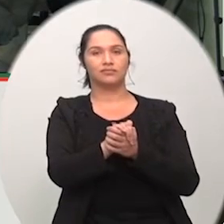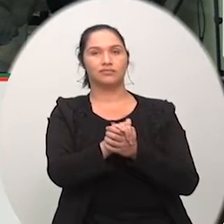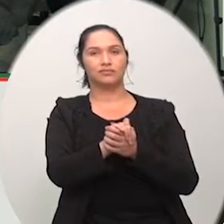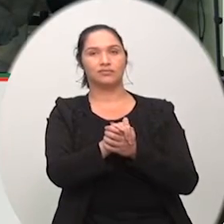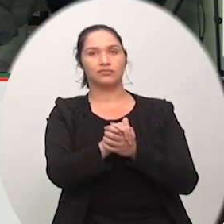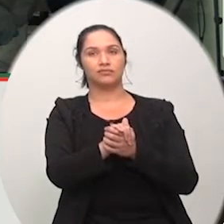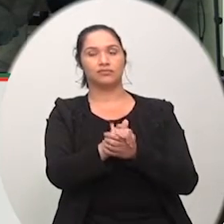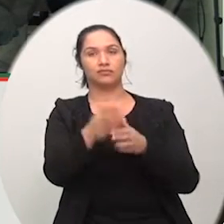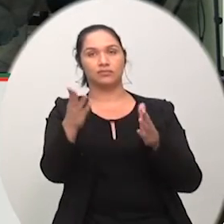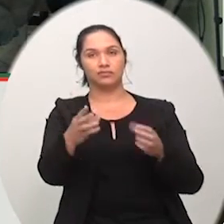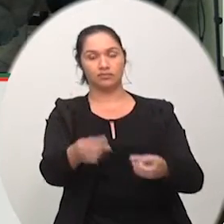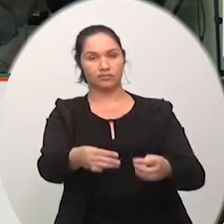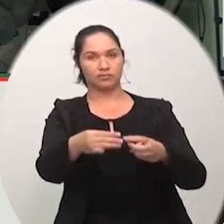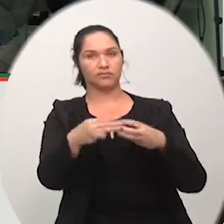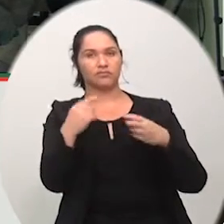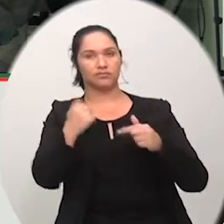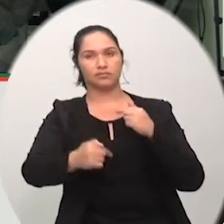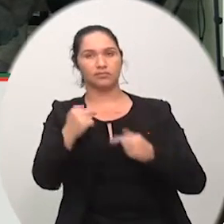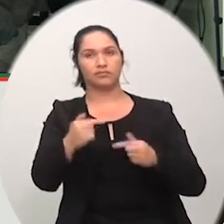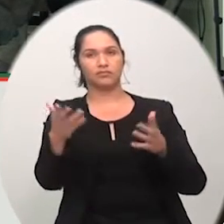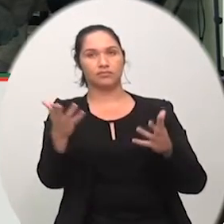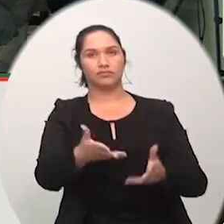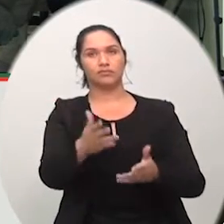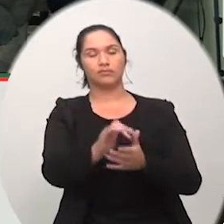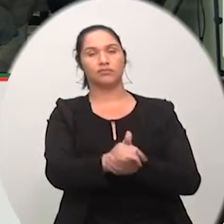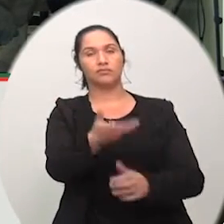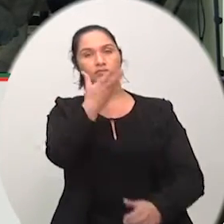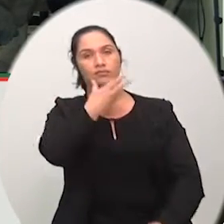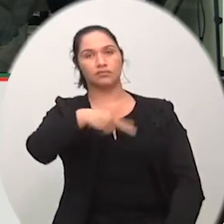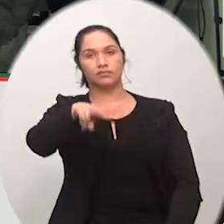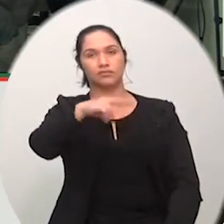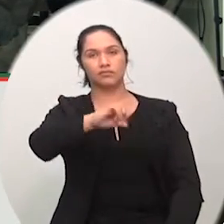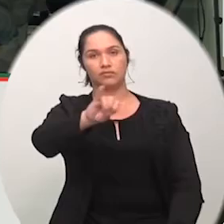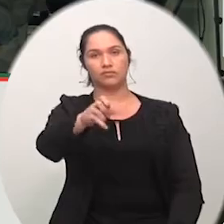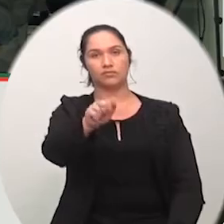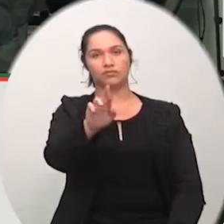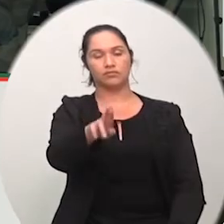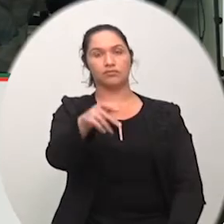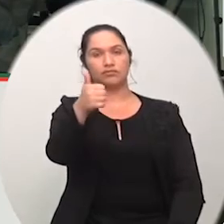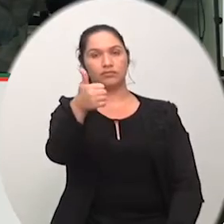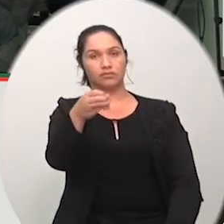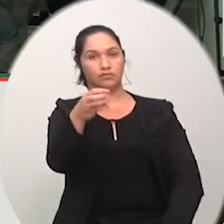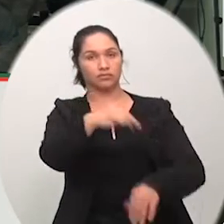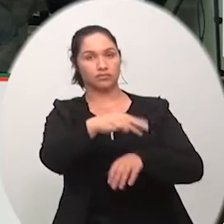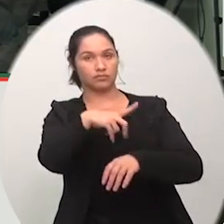discussão com a palavra o vereador Jair Alexandre vossa excelência se dispõe 10 minutos